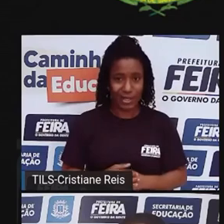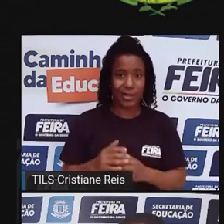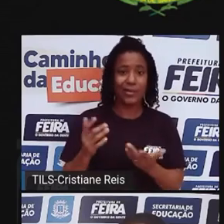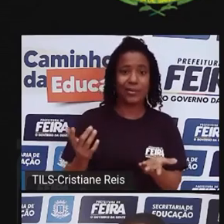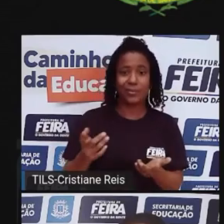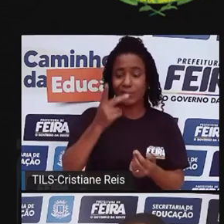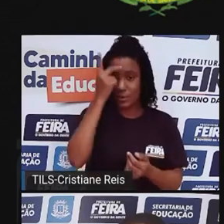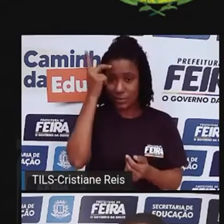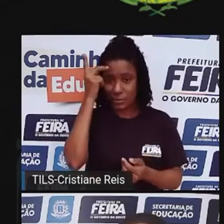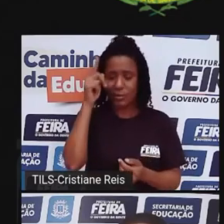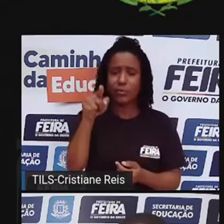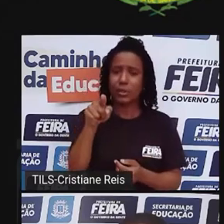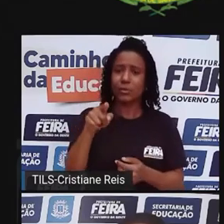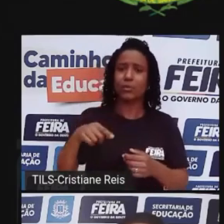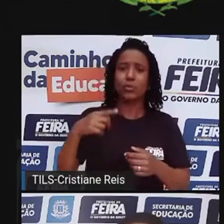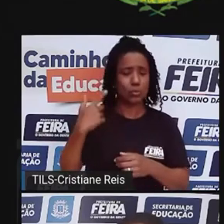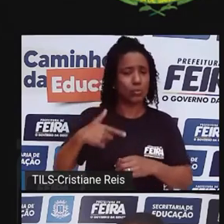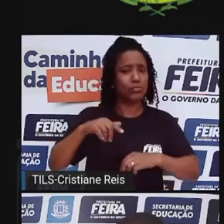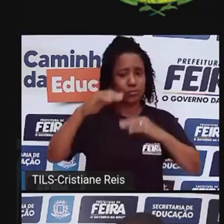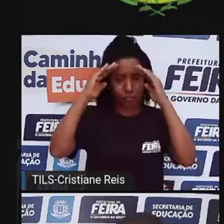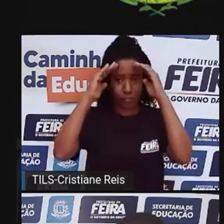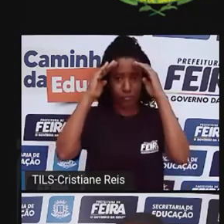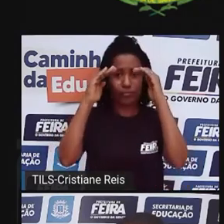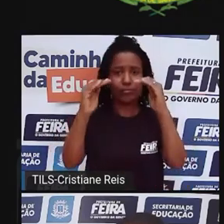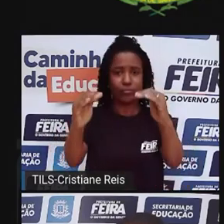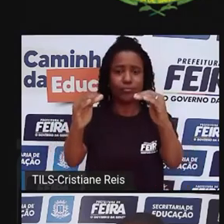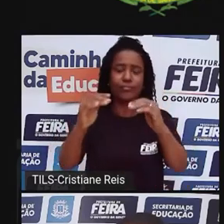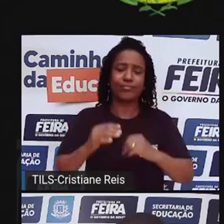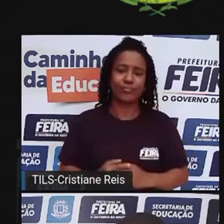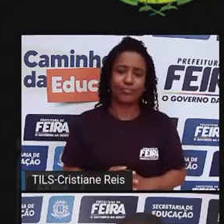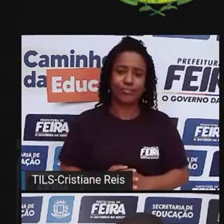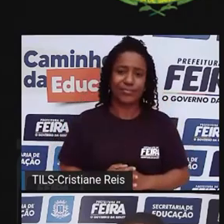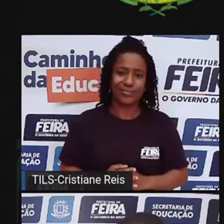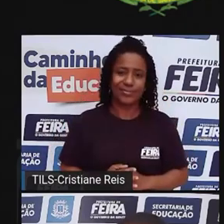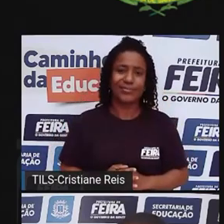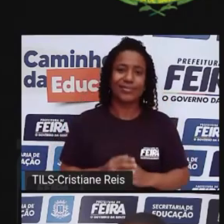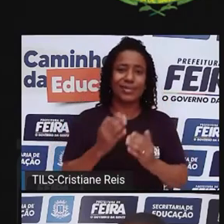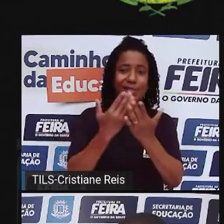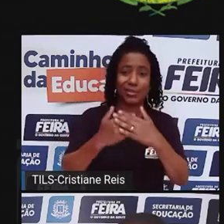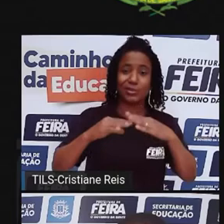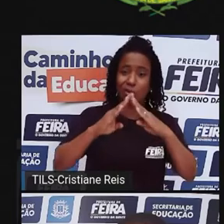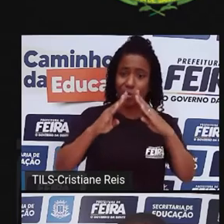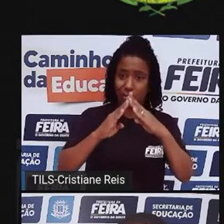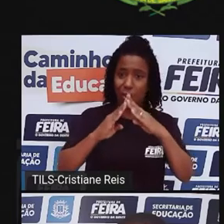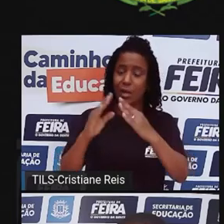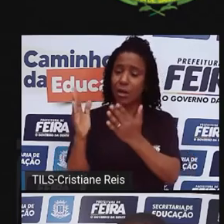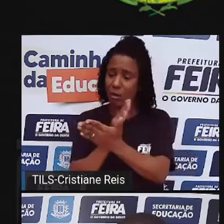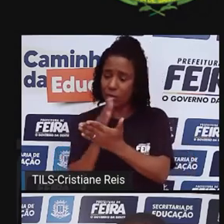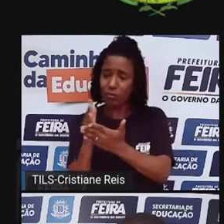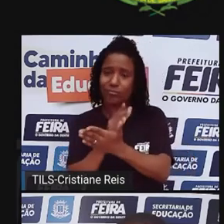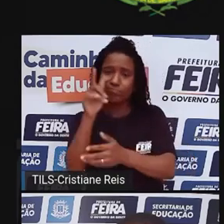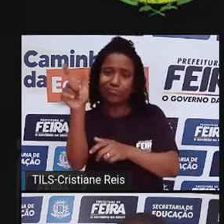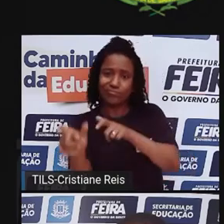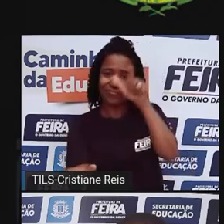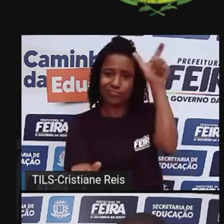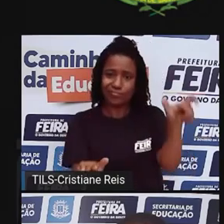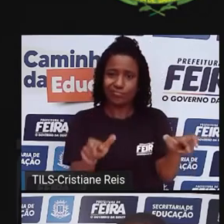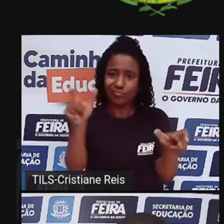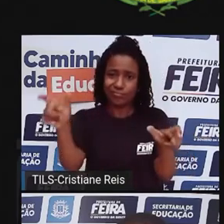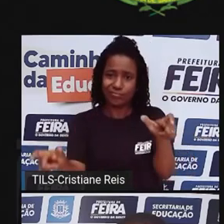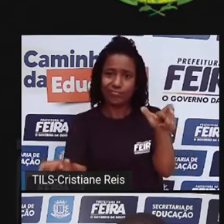uma normativa heterossexual para conseguir existir dentro da escola. Mas até que ponto isso é saudável